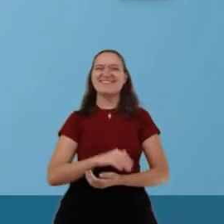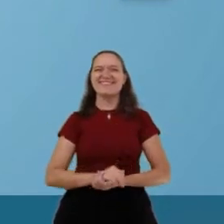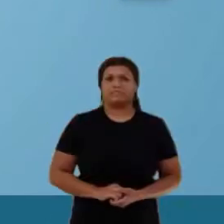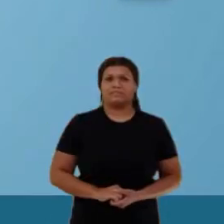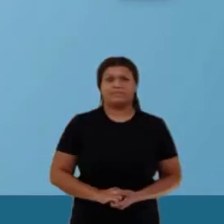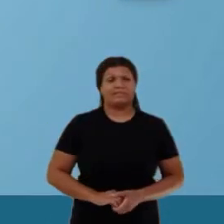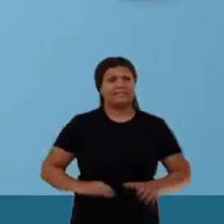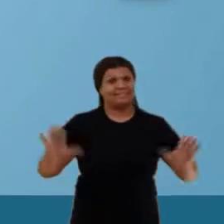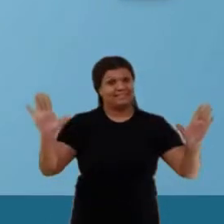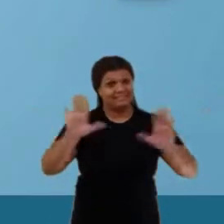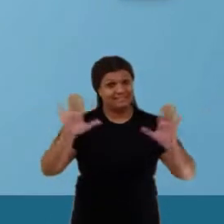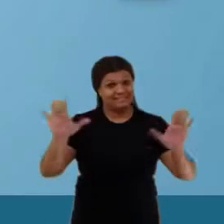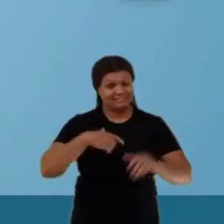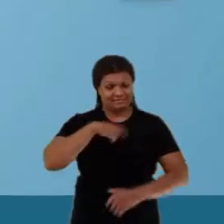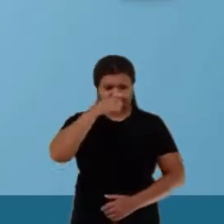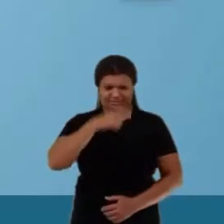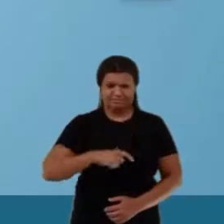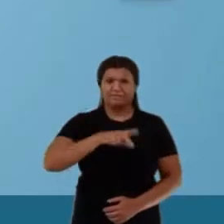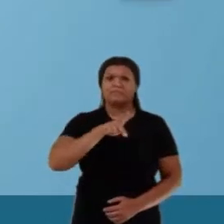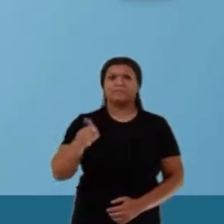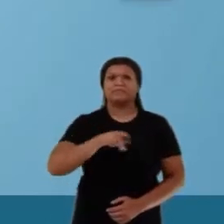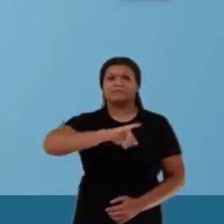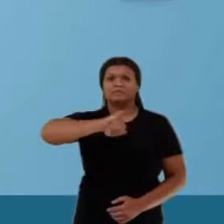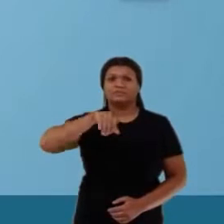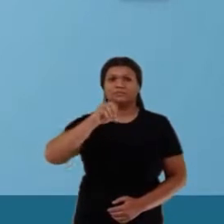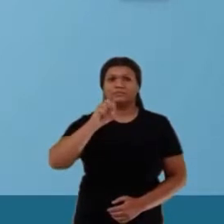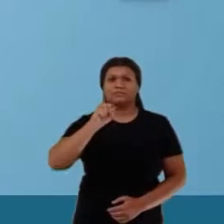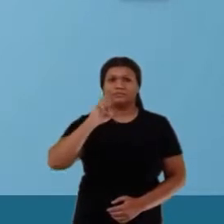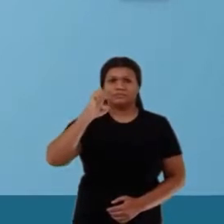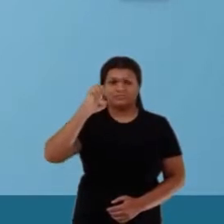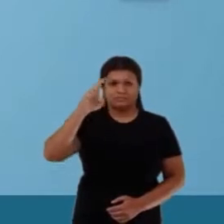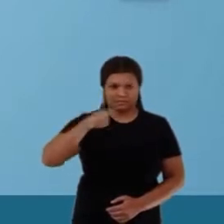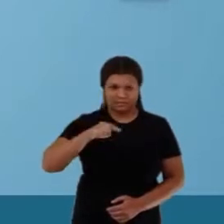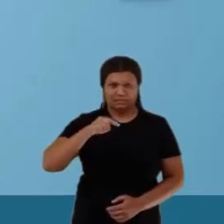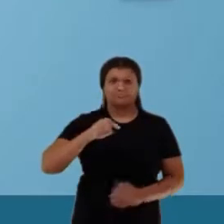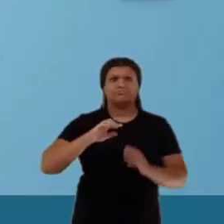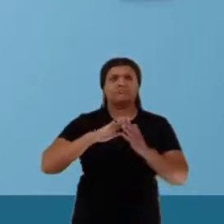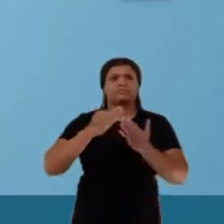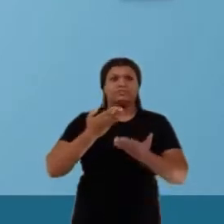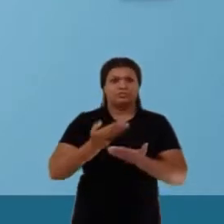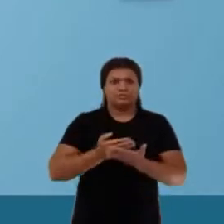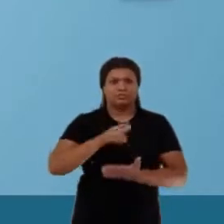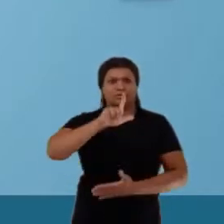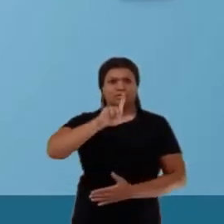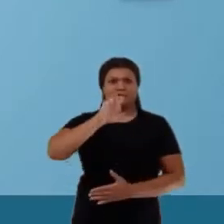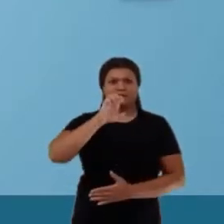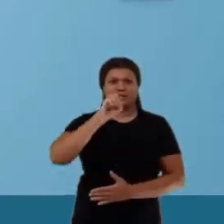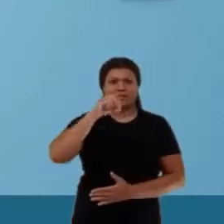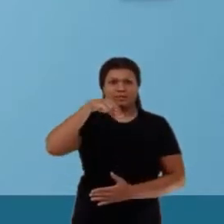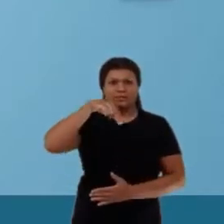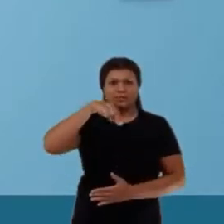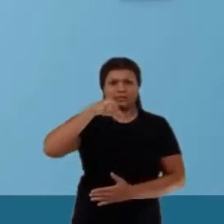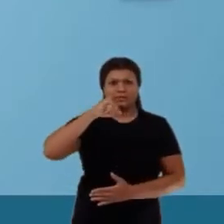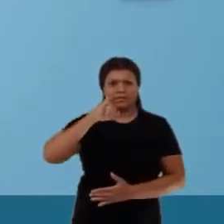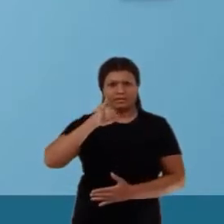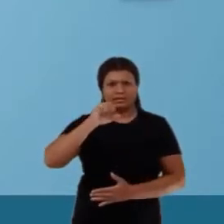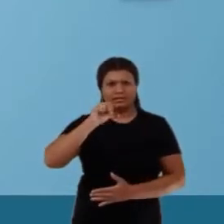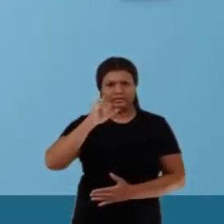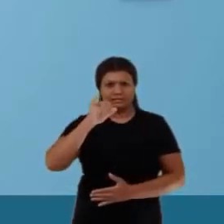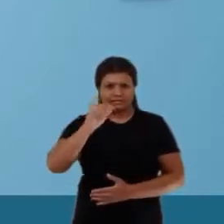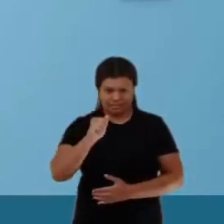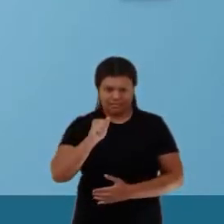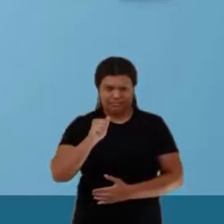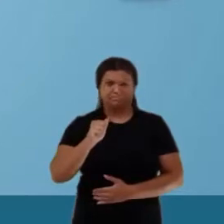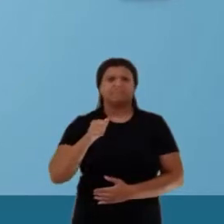Olá, eu sou o professor José Neto da Escola Municipal Leonísia Naves de Almeida e